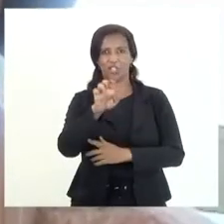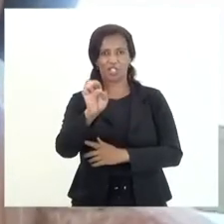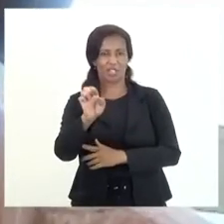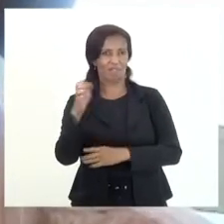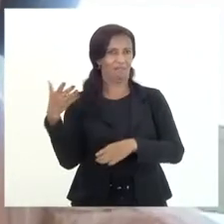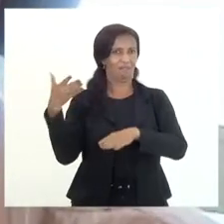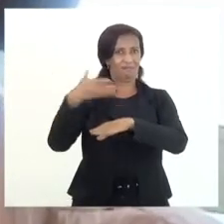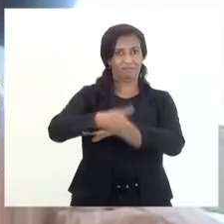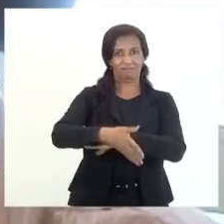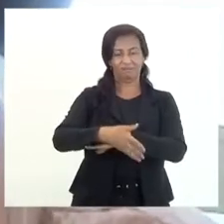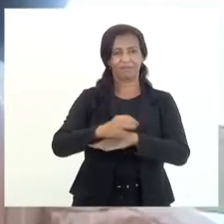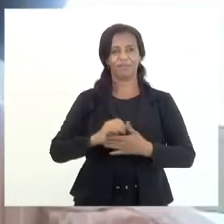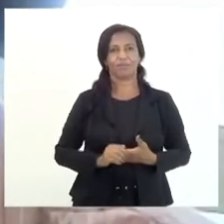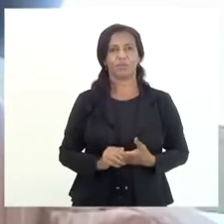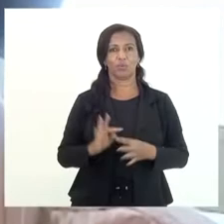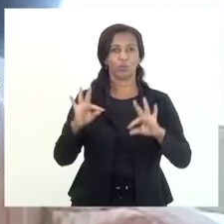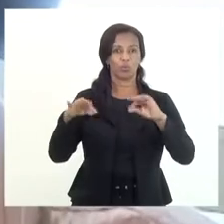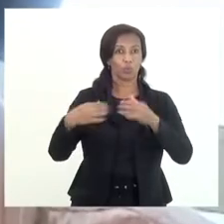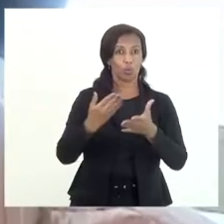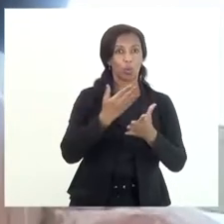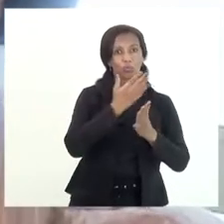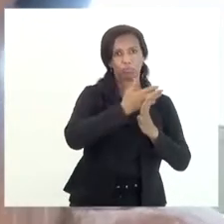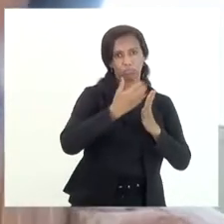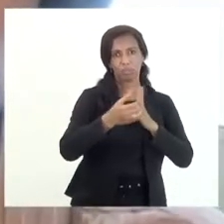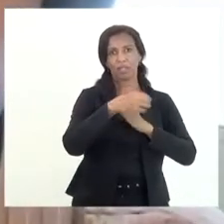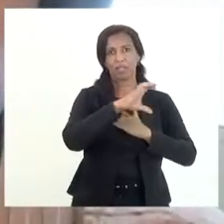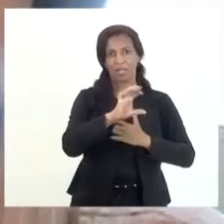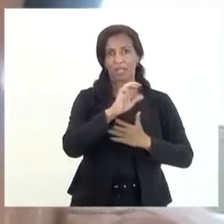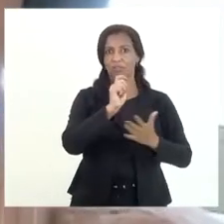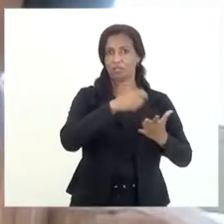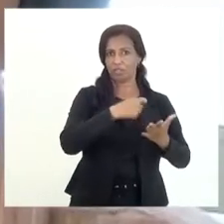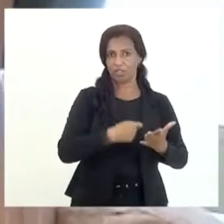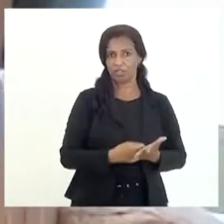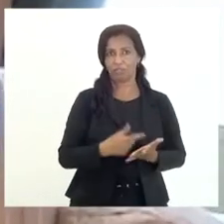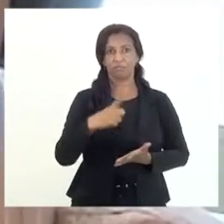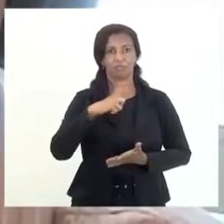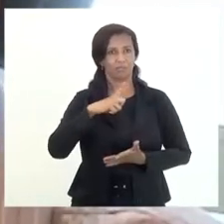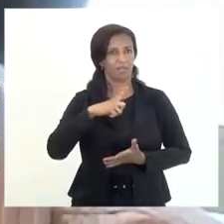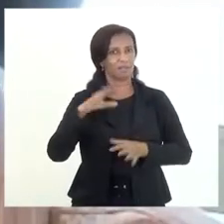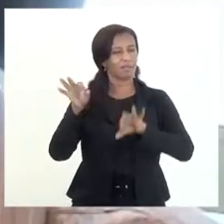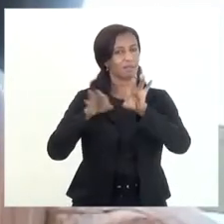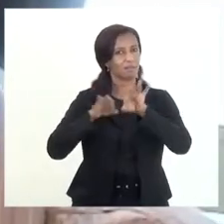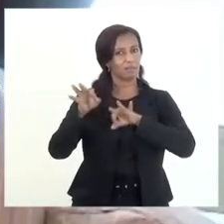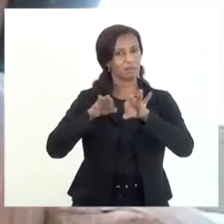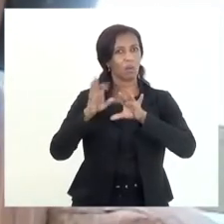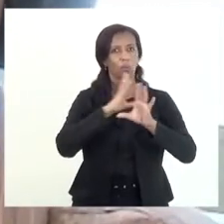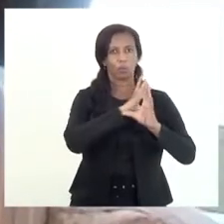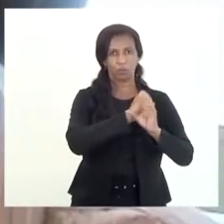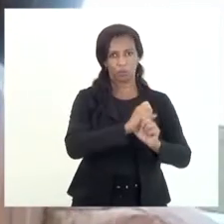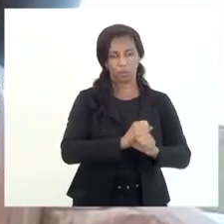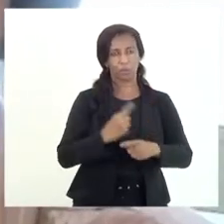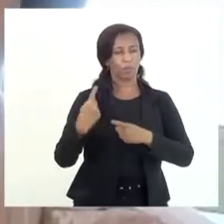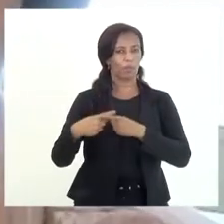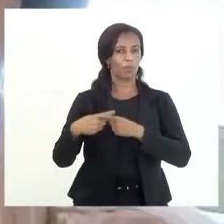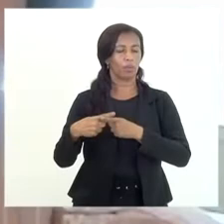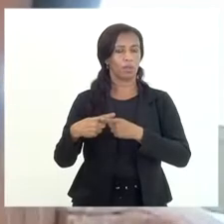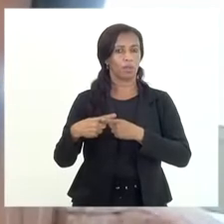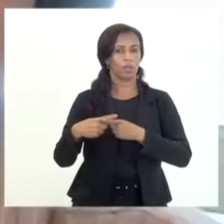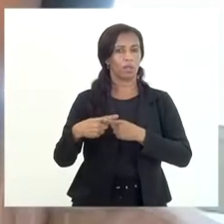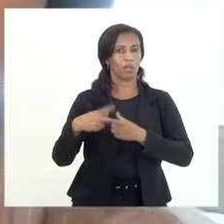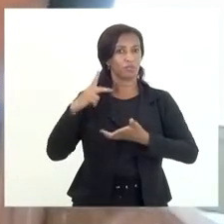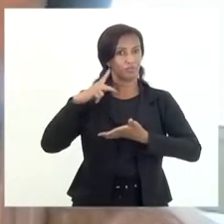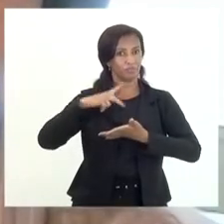perseguir o crédito todo o crédito que está inscrito então ela tem um aspecto meramente contábil porque a gente preza